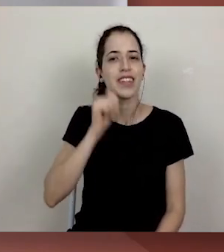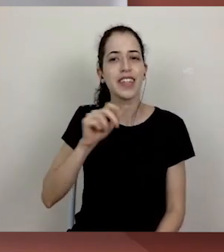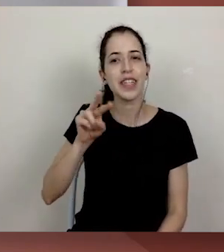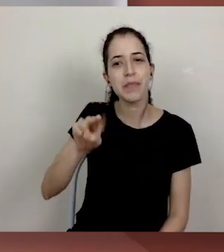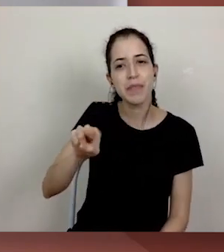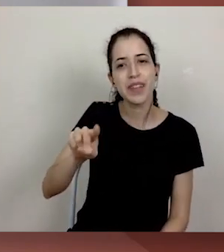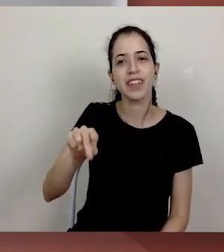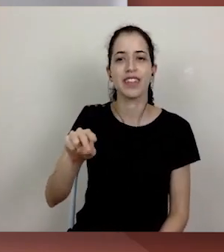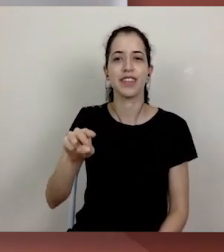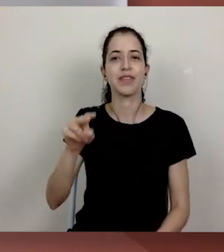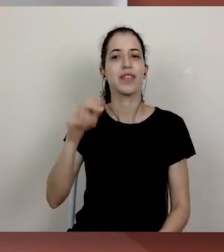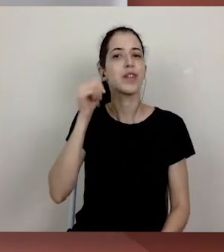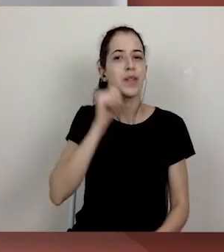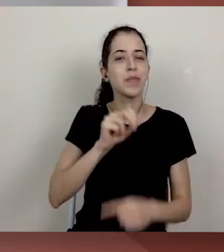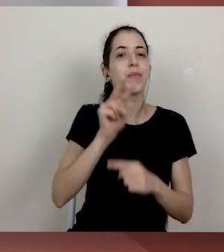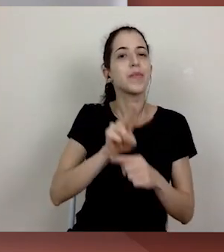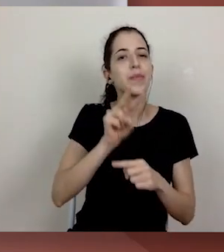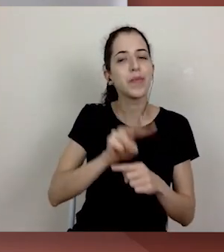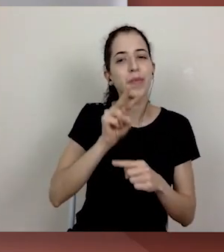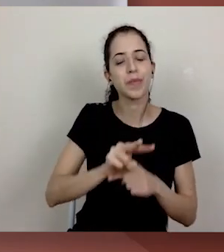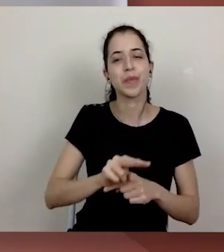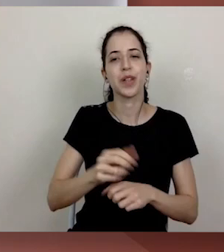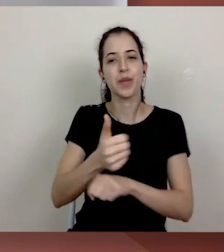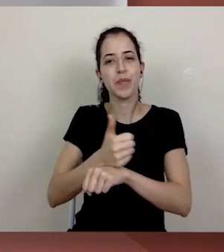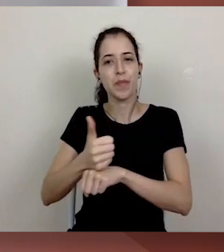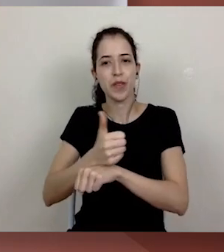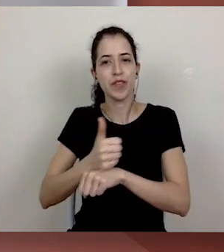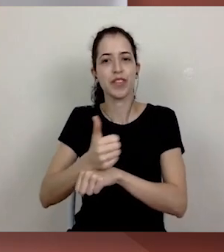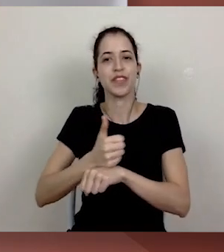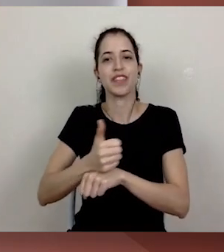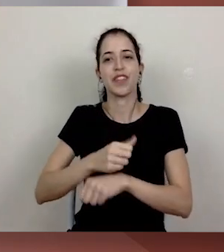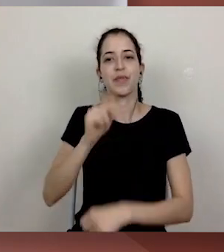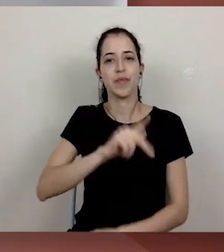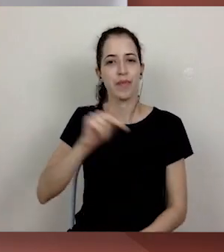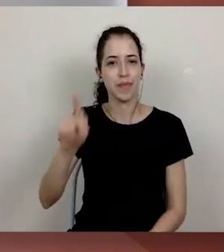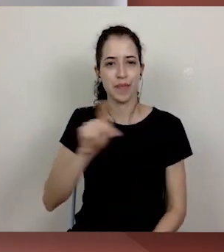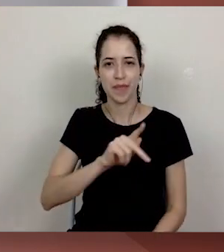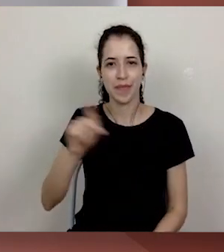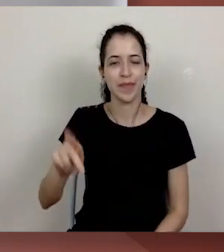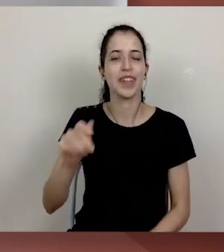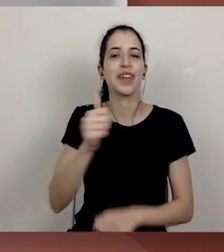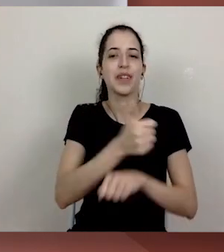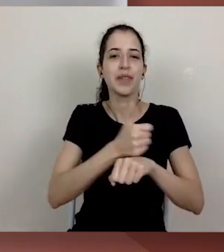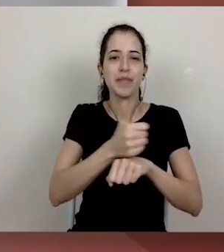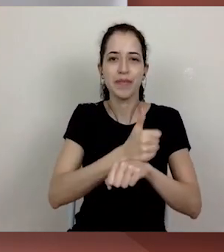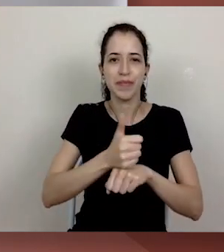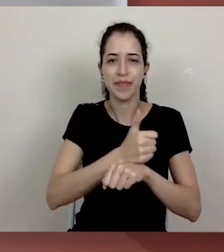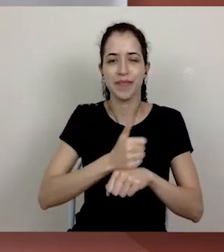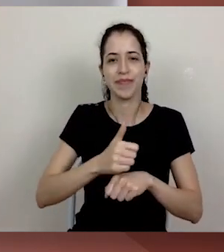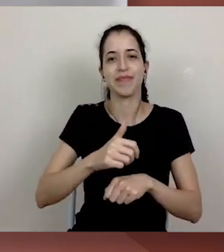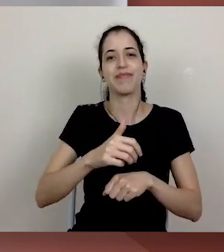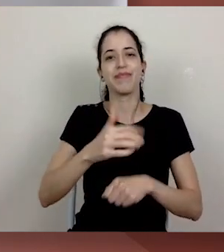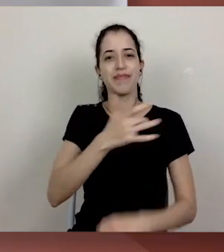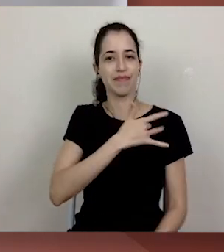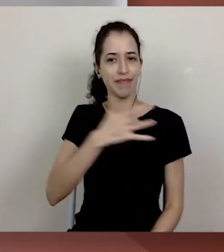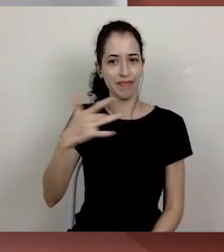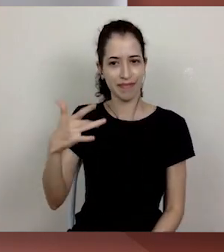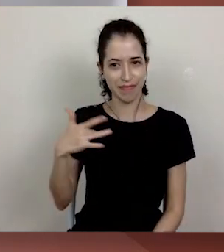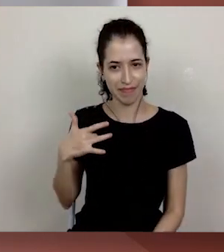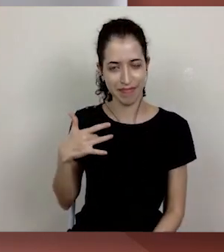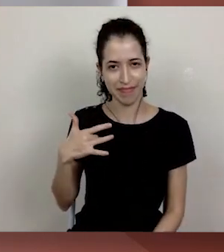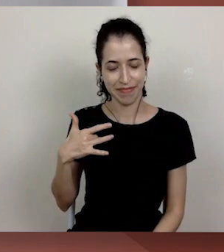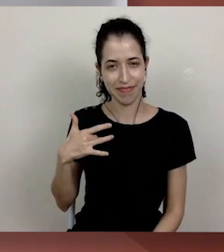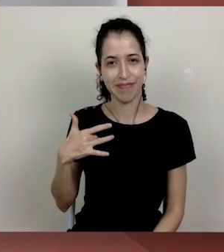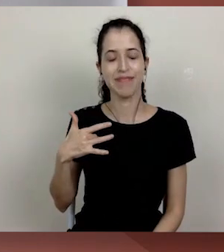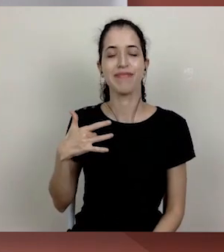professora, profissional docente, profissional de saúde. Muito obrigada a você que, conosco,